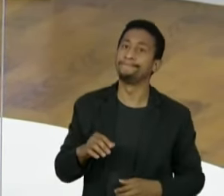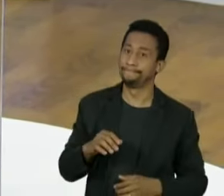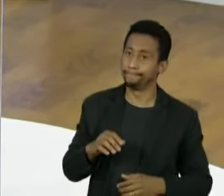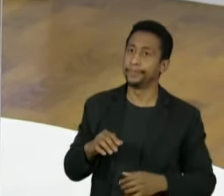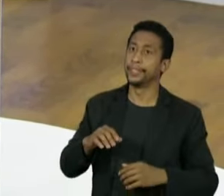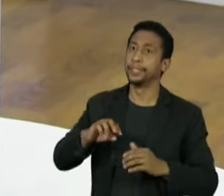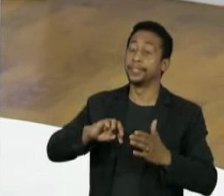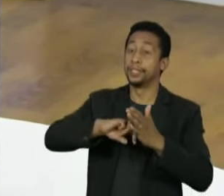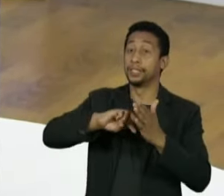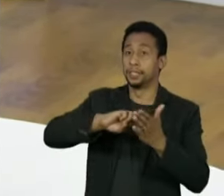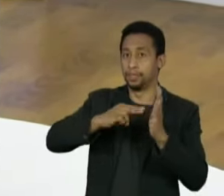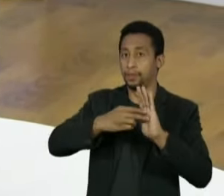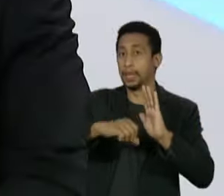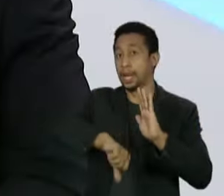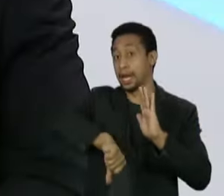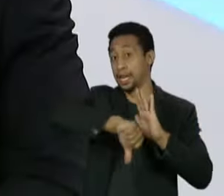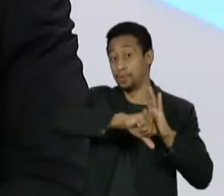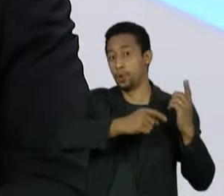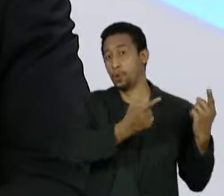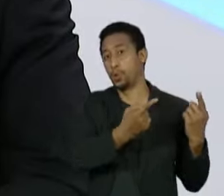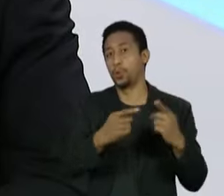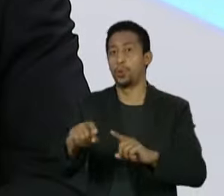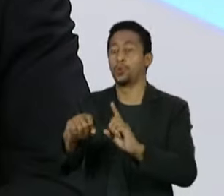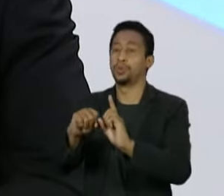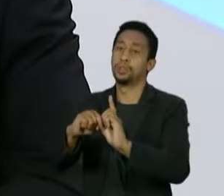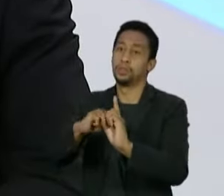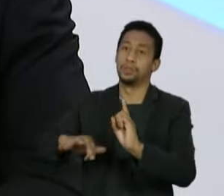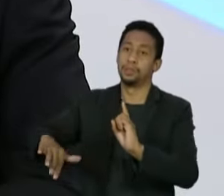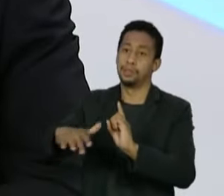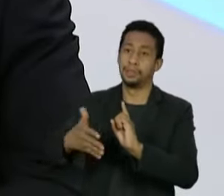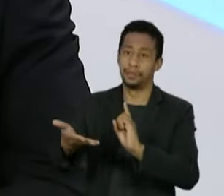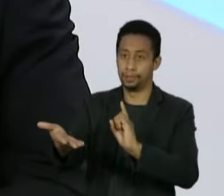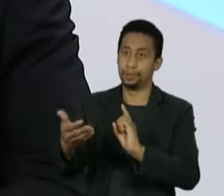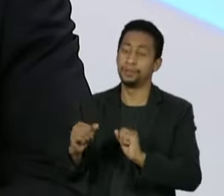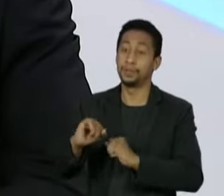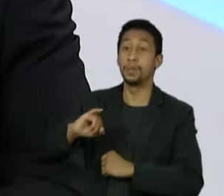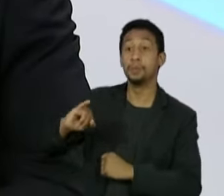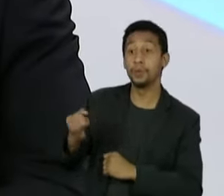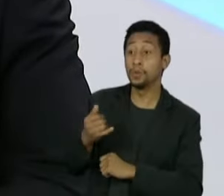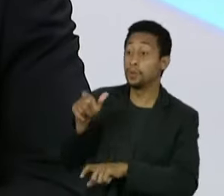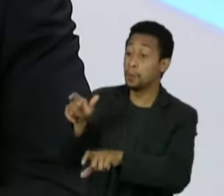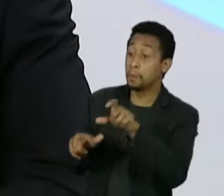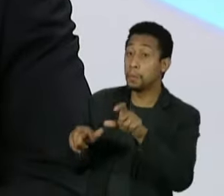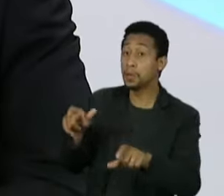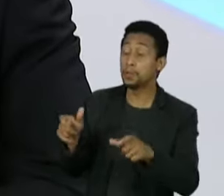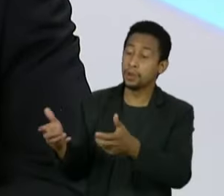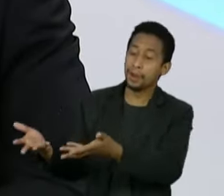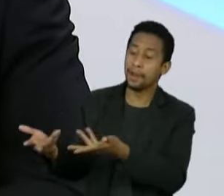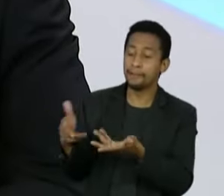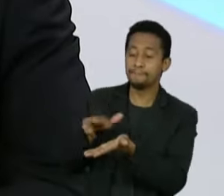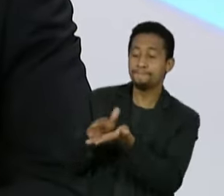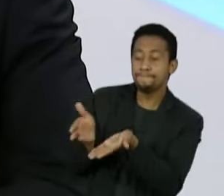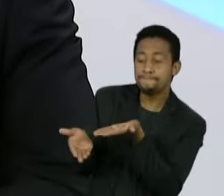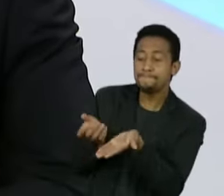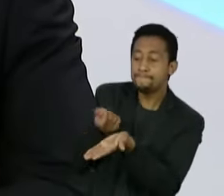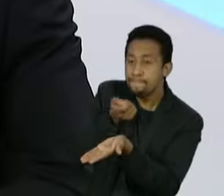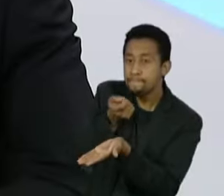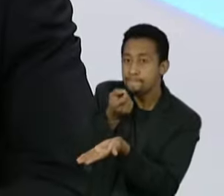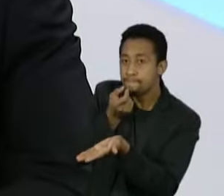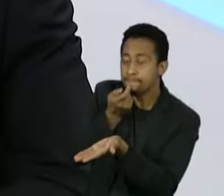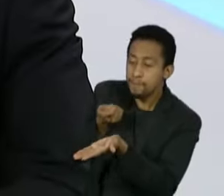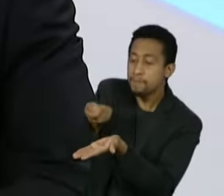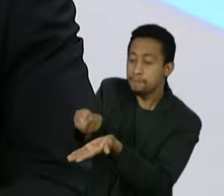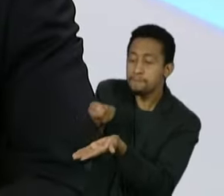humanidade. Você fez de seres humanos cobaias no experimento sem nenhum tipo de preocupação ética, sem nenhum tipo de preocupação